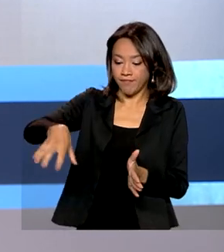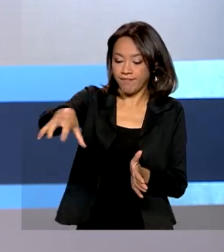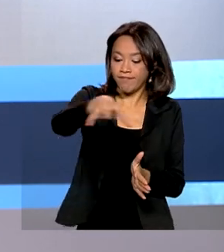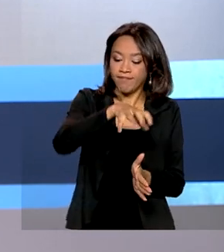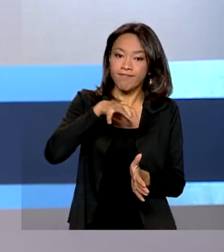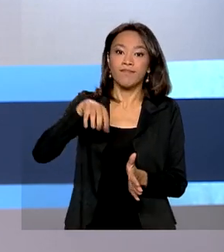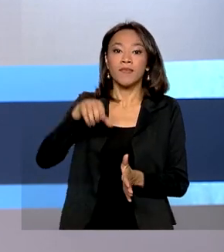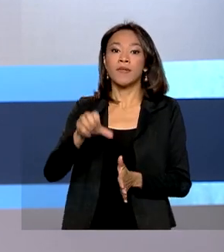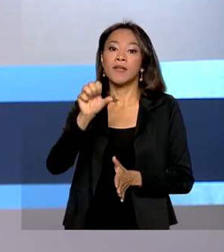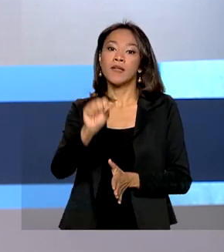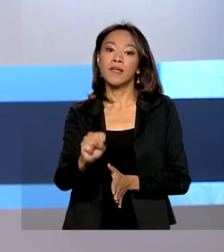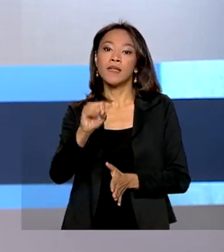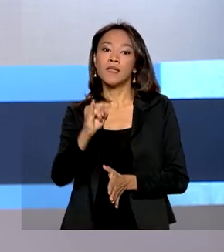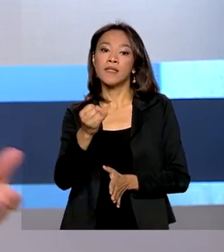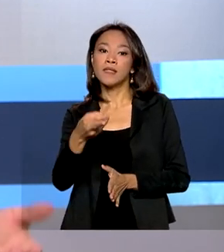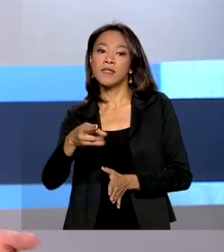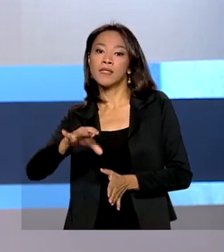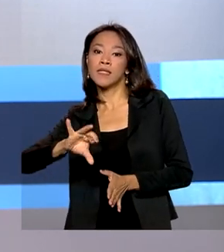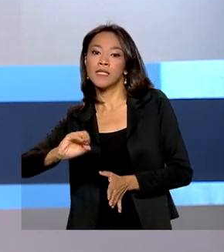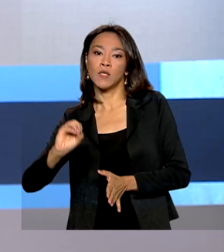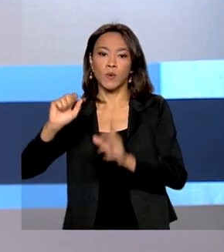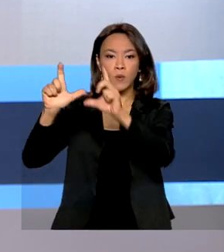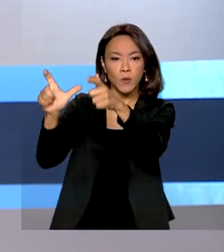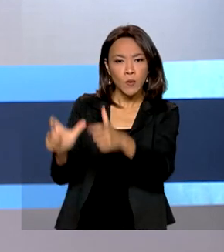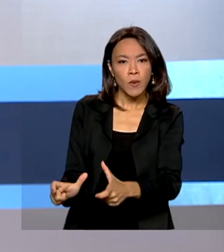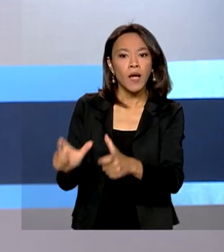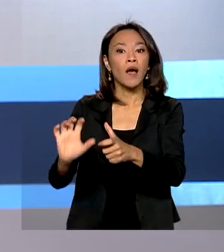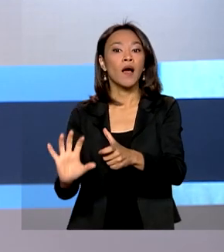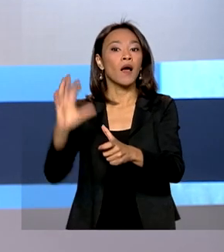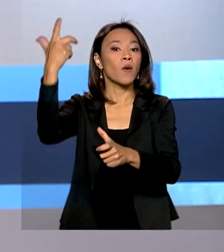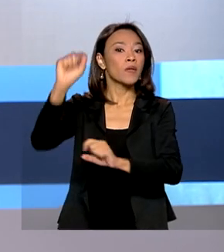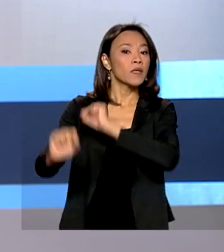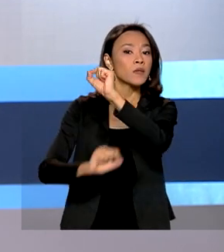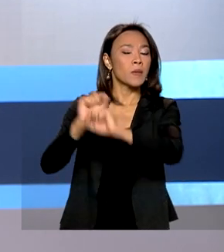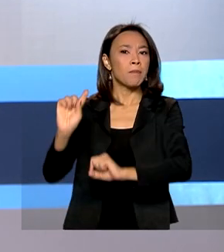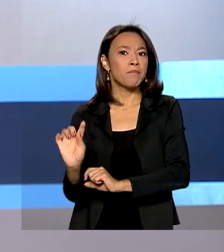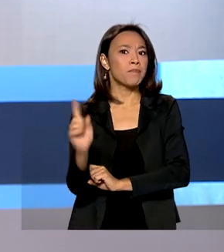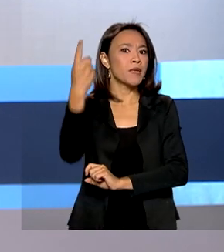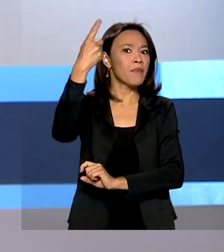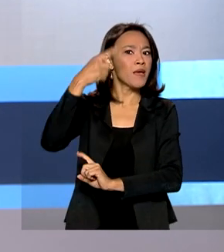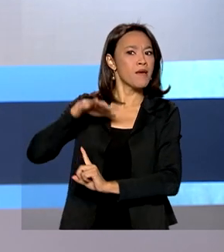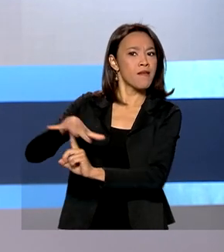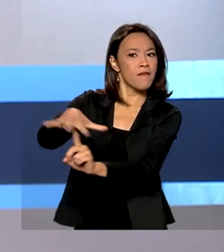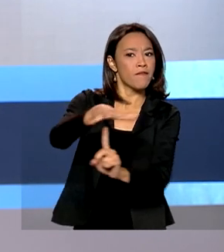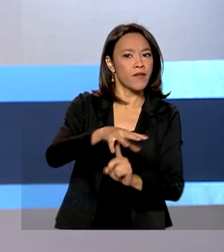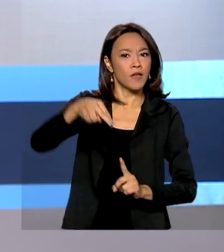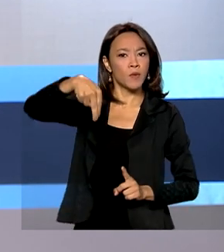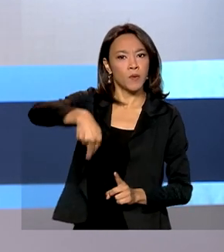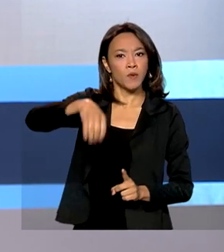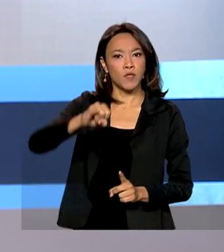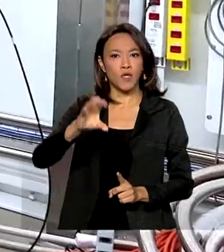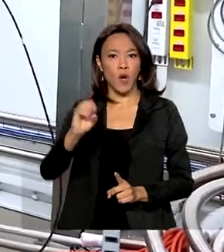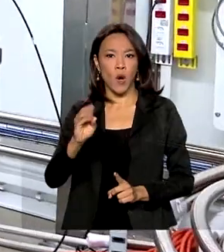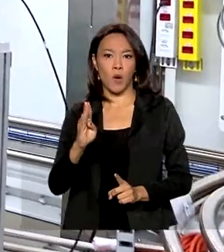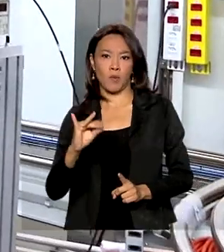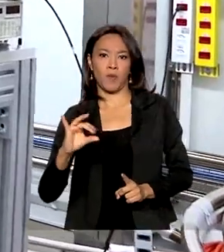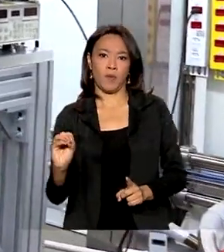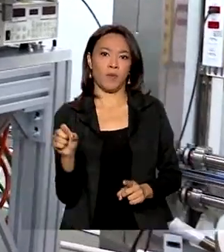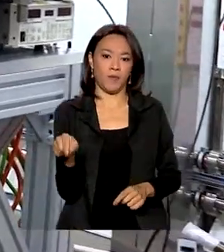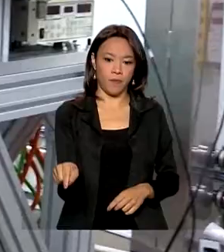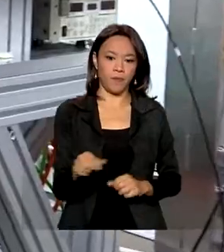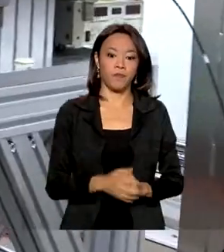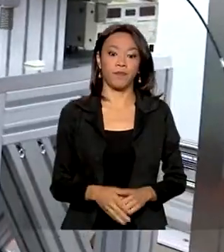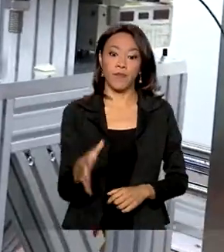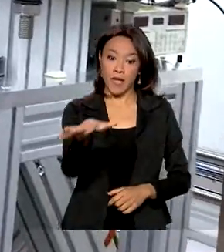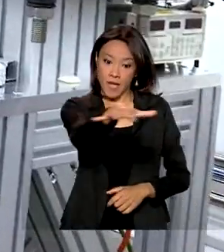acelerador de partículas brasileiro. No local também acontece a primeira feira do Nióbio no país. O